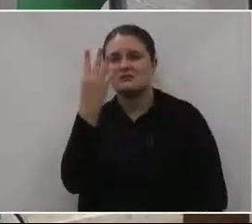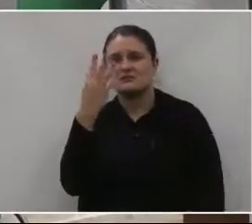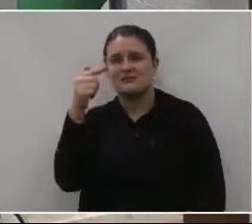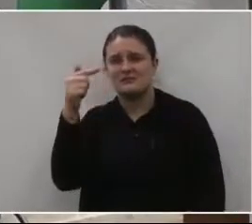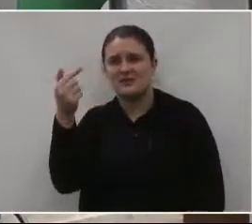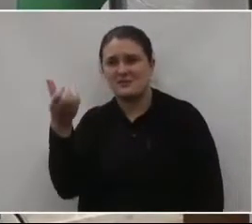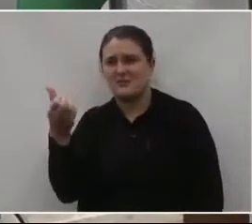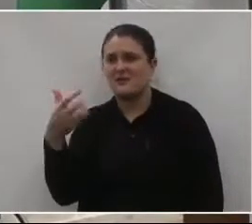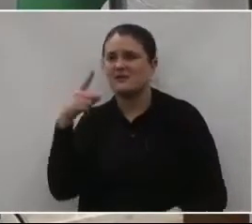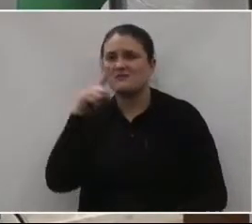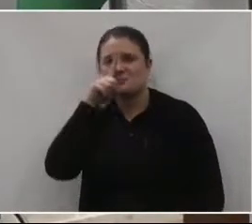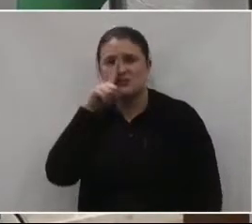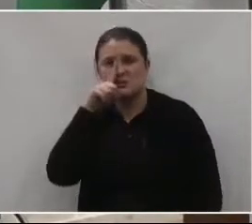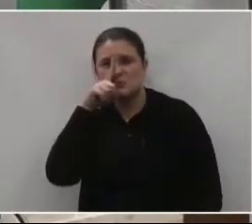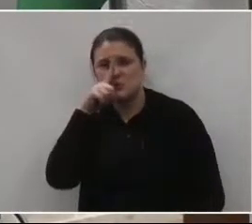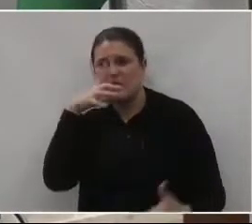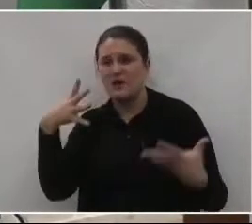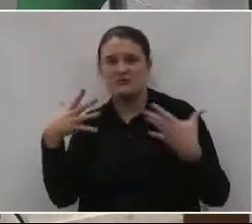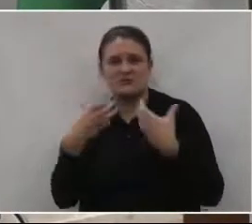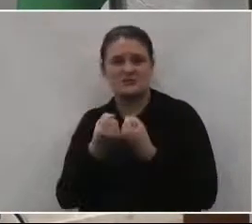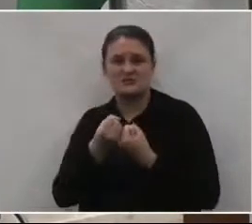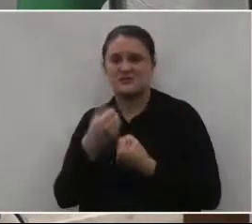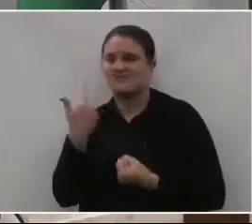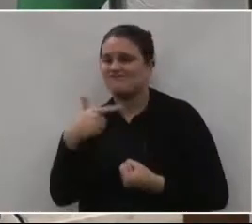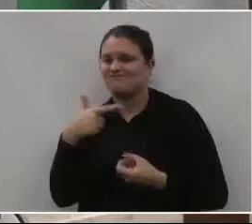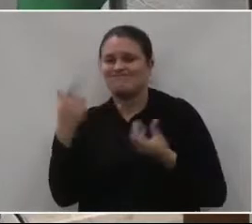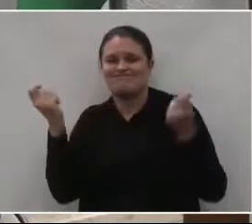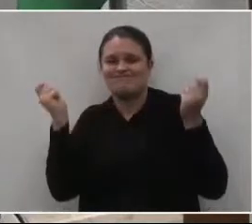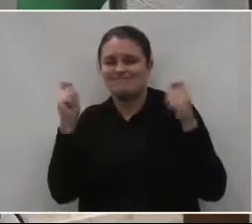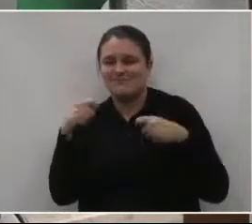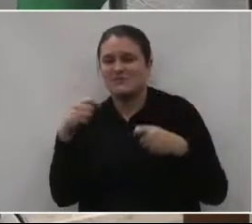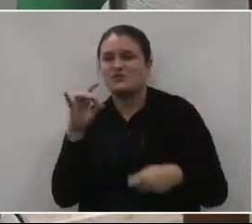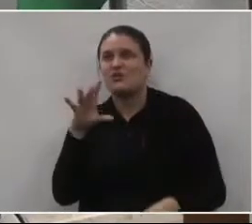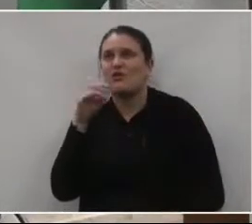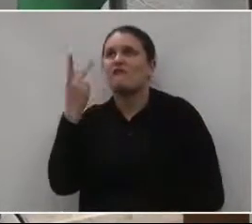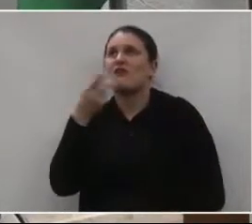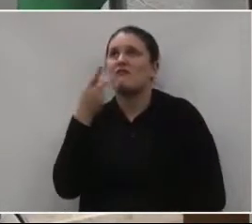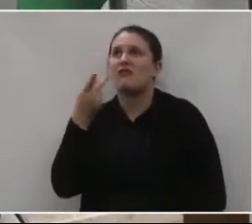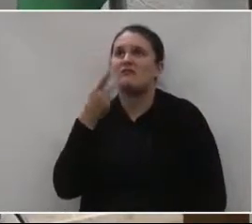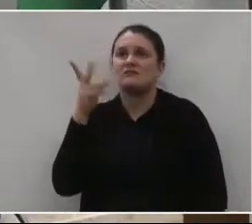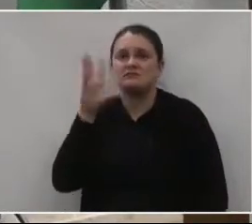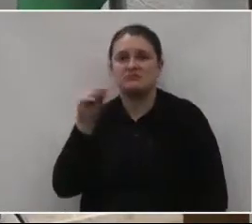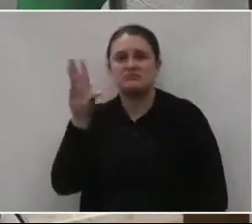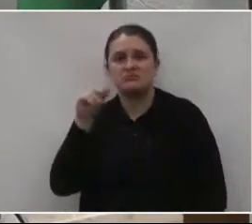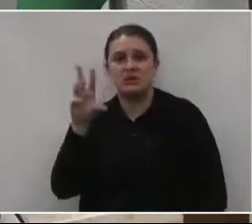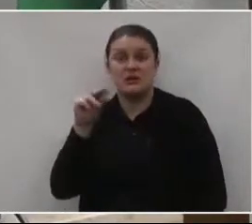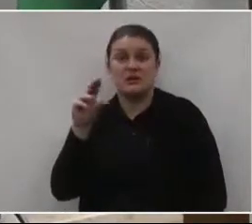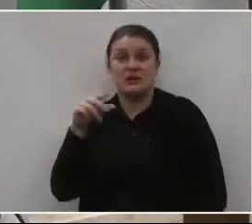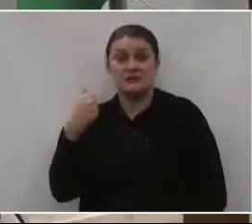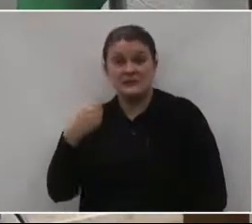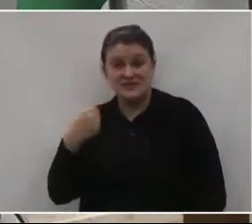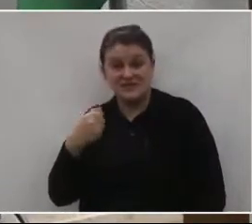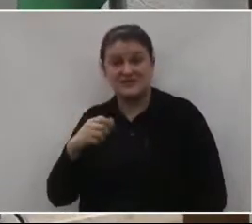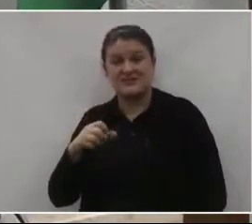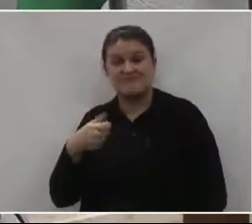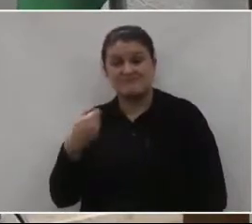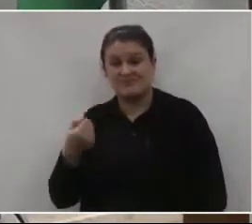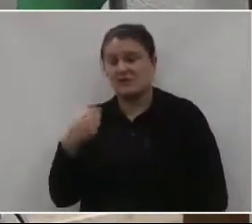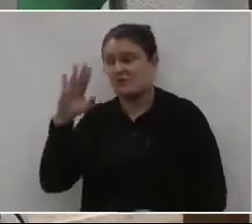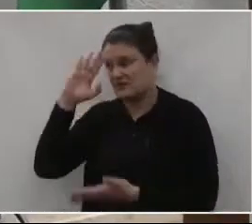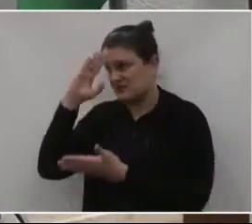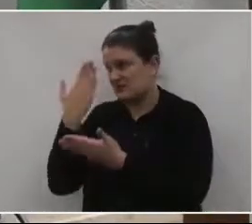corredor da morte. E não dá mais para nós ficarmos só falando. E eu acredito, senhor presidente,